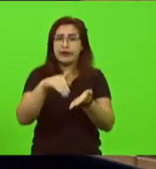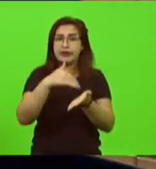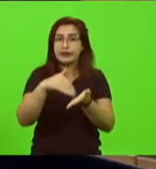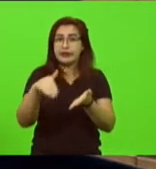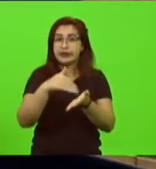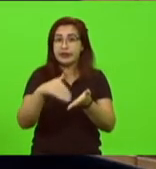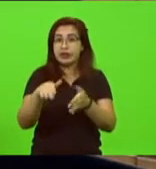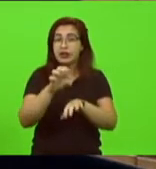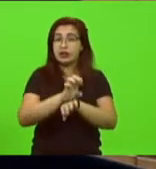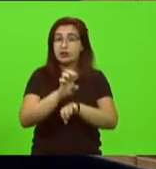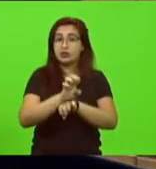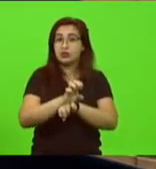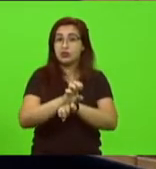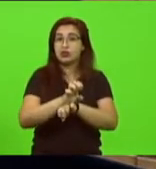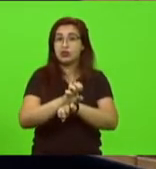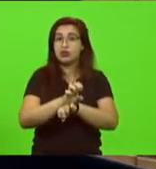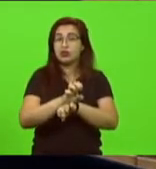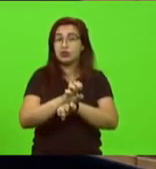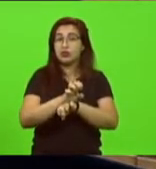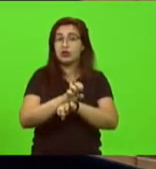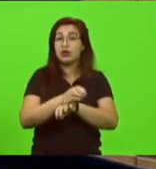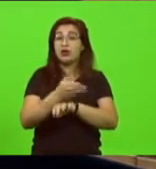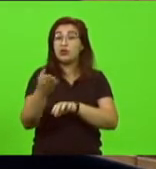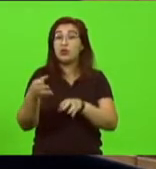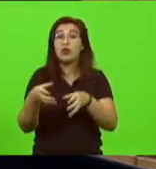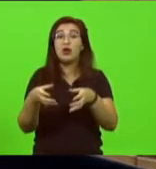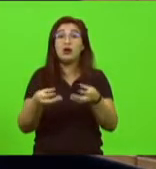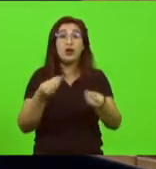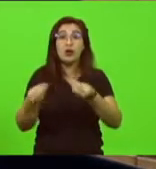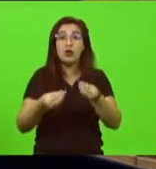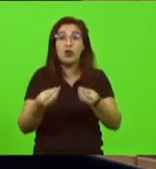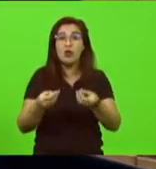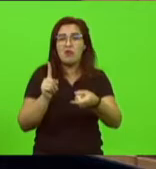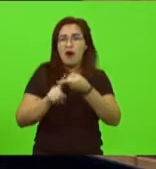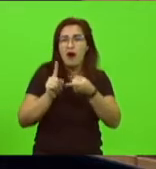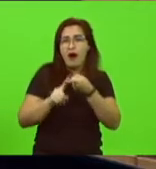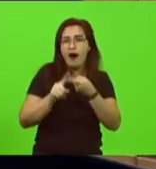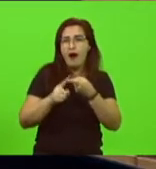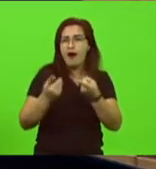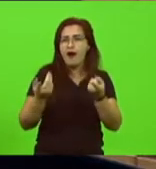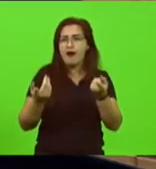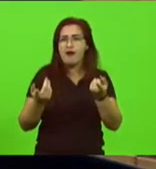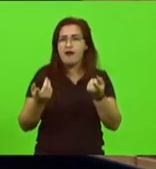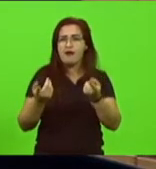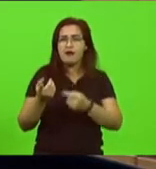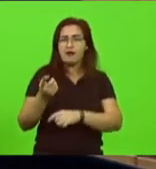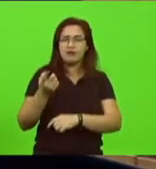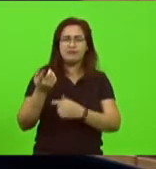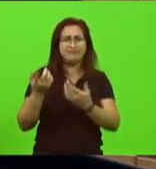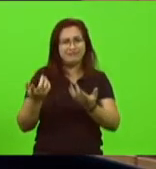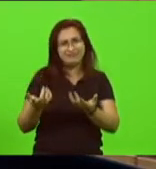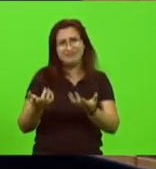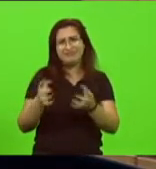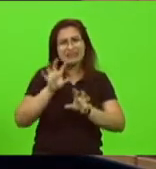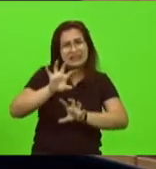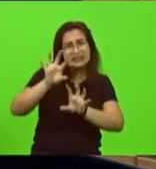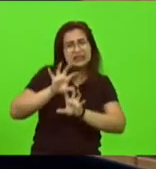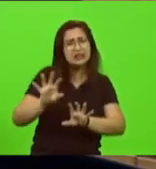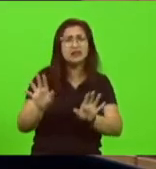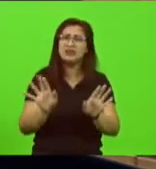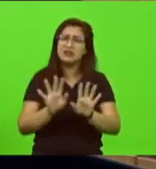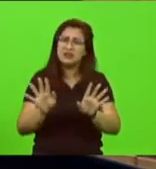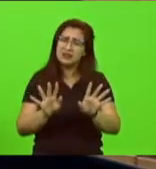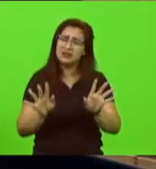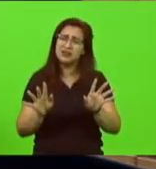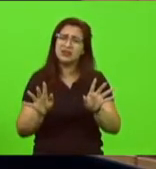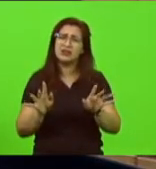em determinados momentos recebendo ameaças nós temos que estar solidário com essas pessoas que estão buscando